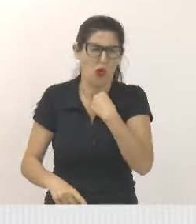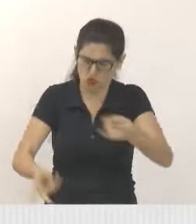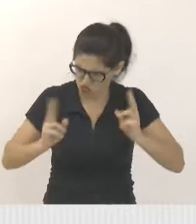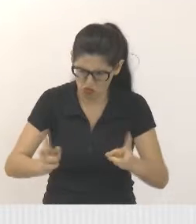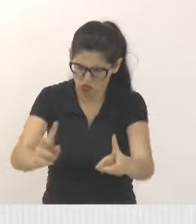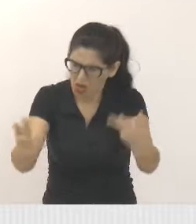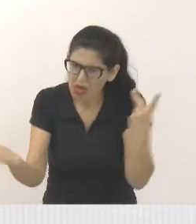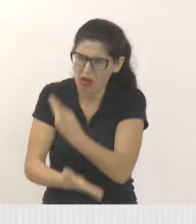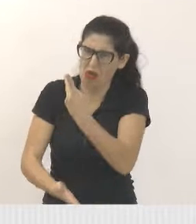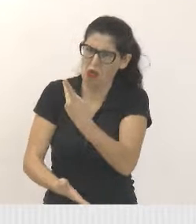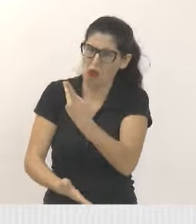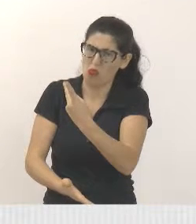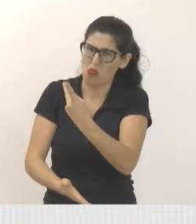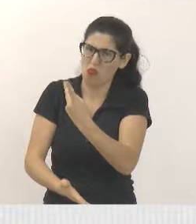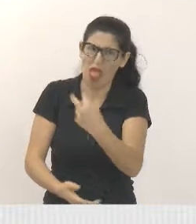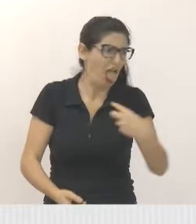favor.